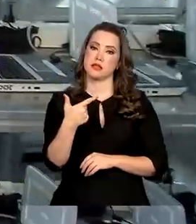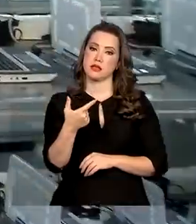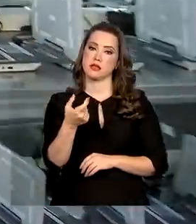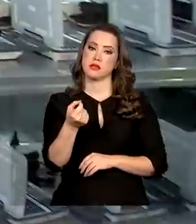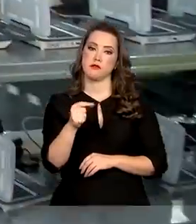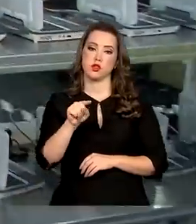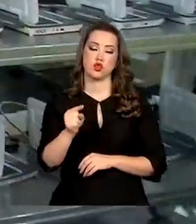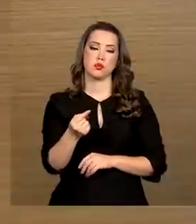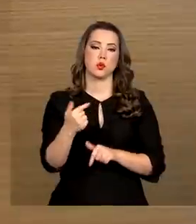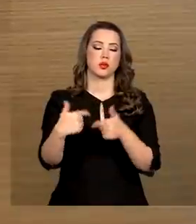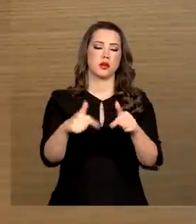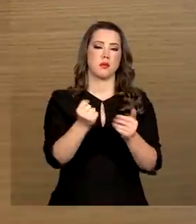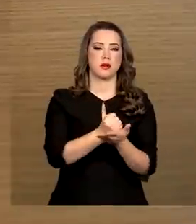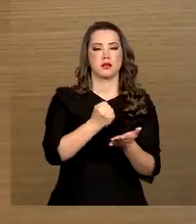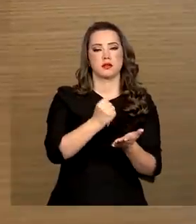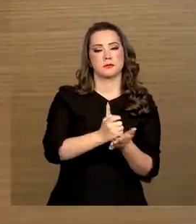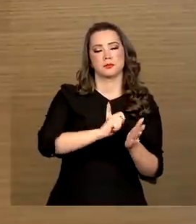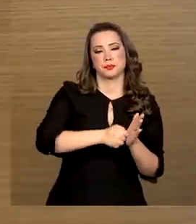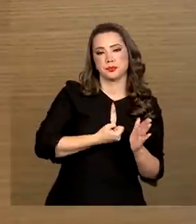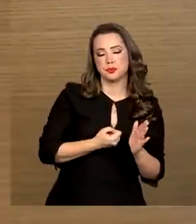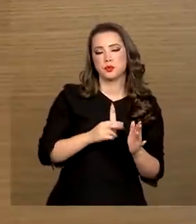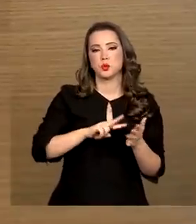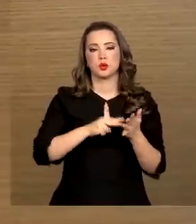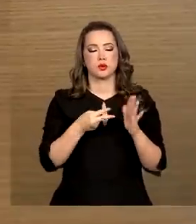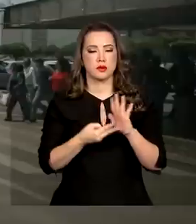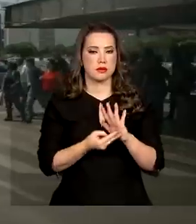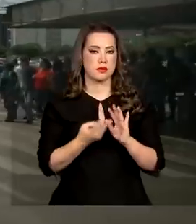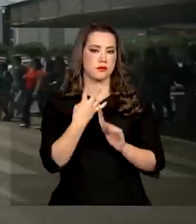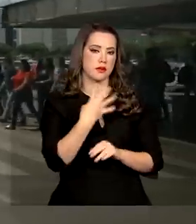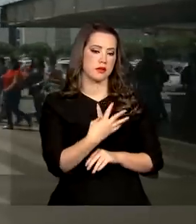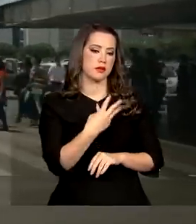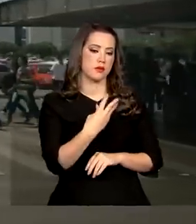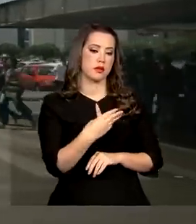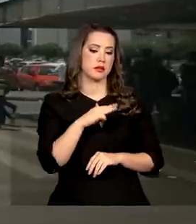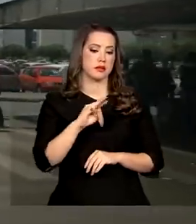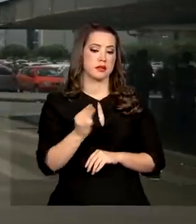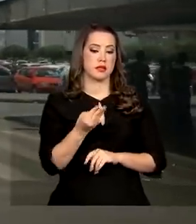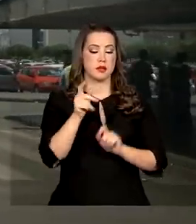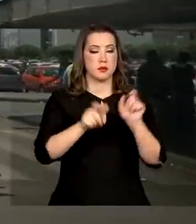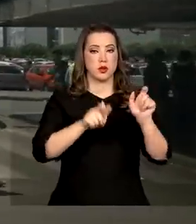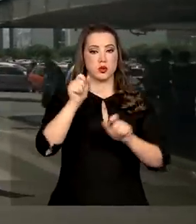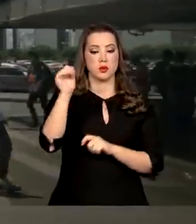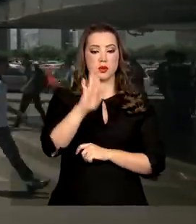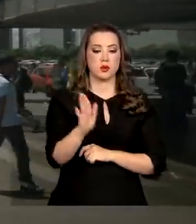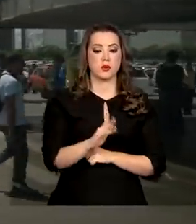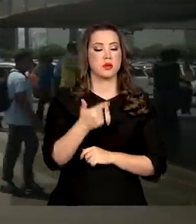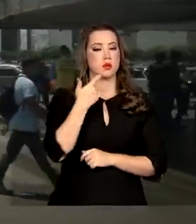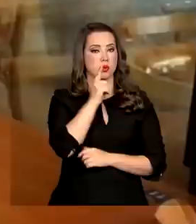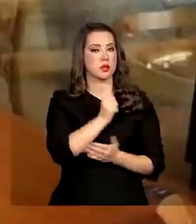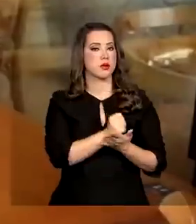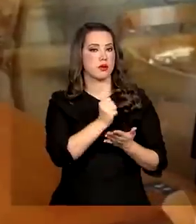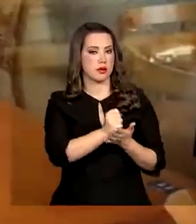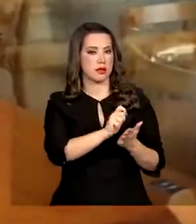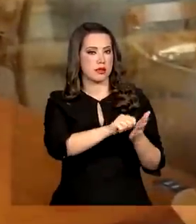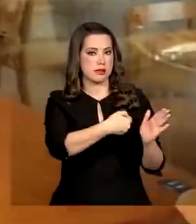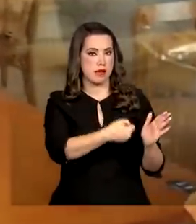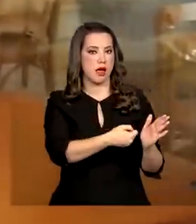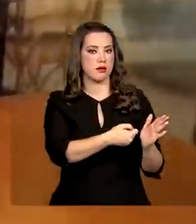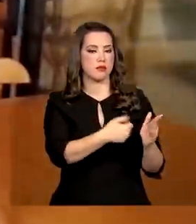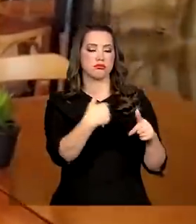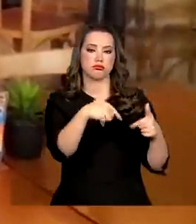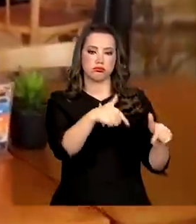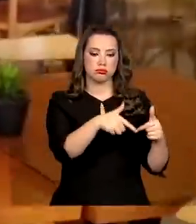carteira assinada. Ao todo, são quase 43 milhões de brasileiros com um emprego formal. Mariana